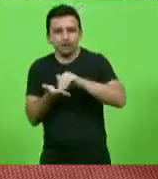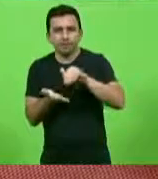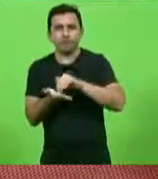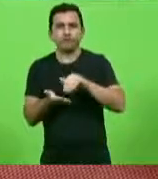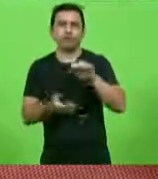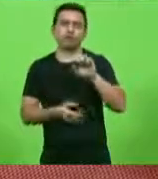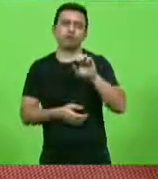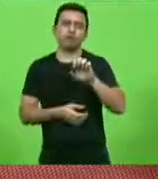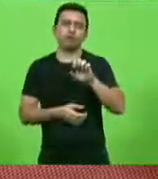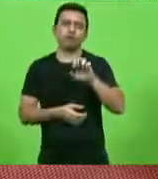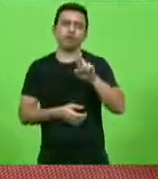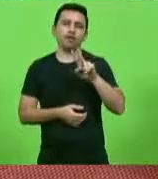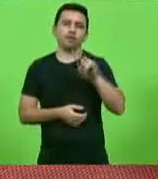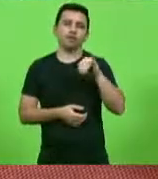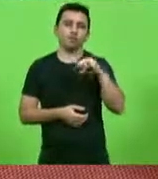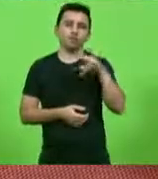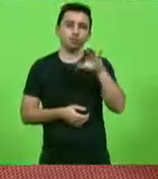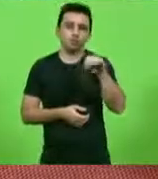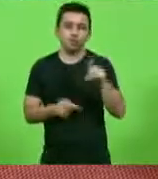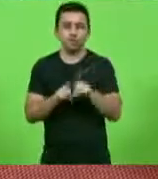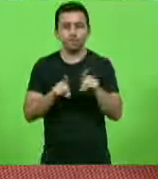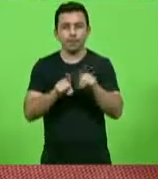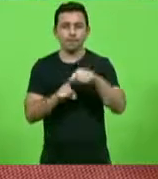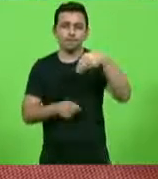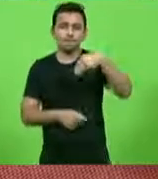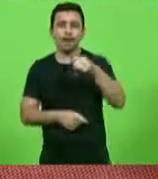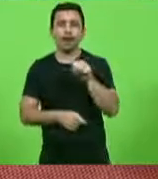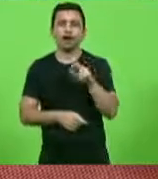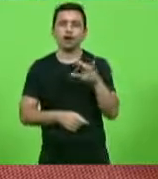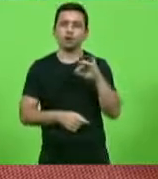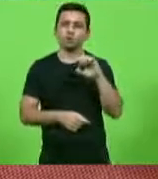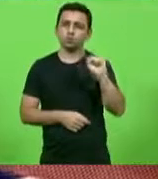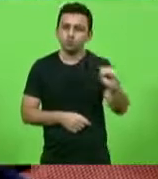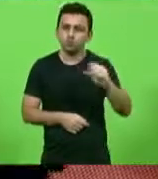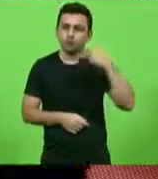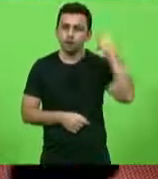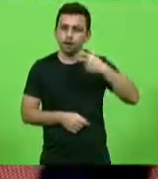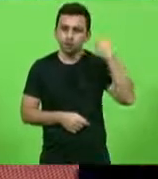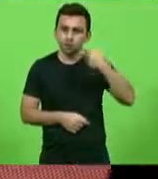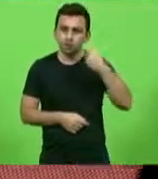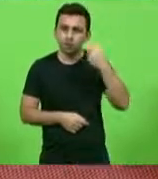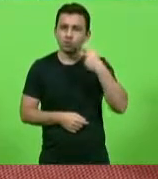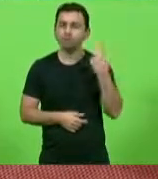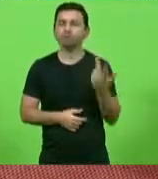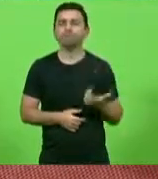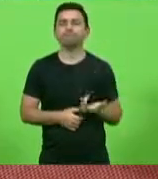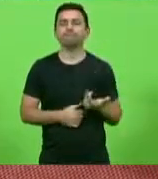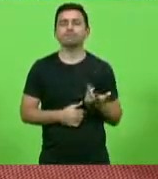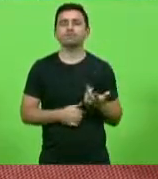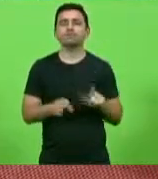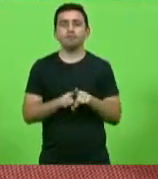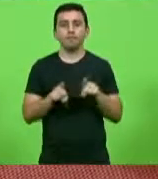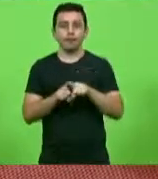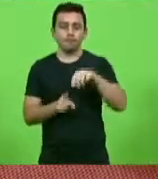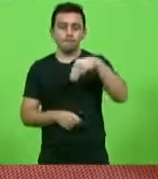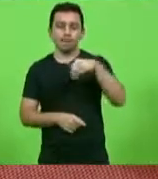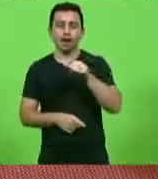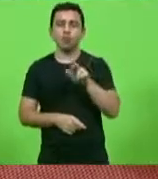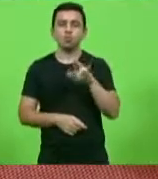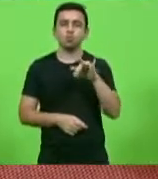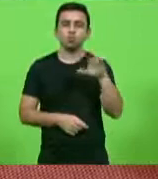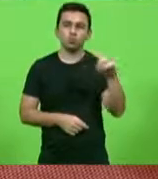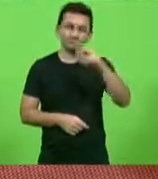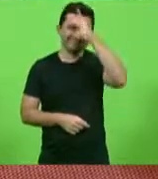Enkel, também do Marcos Rogério de Paula, vereador de Três Barras, do Mauro Riso,